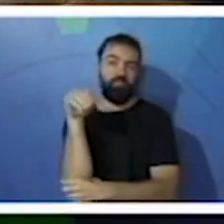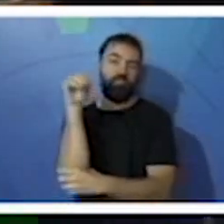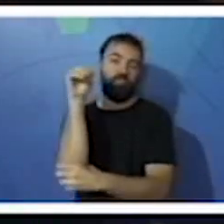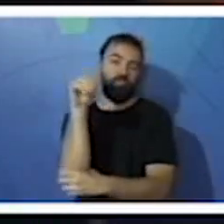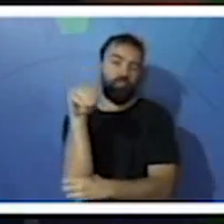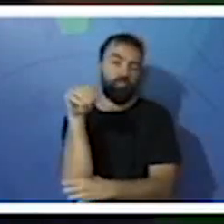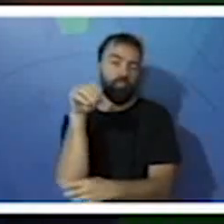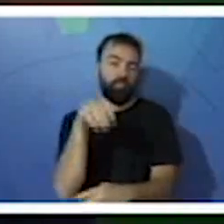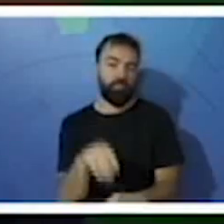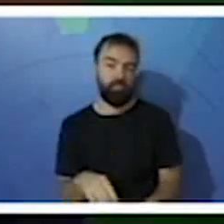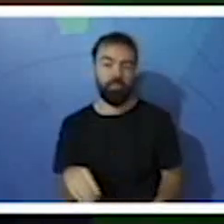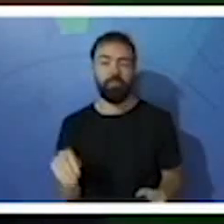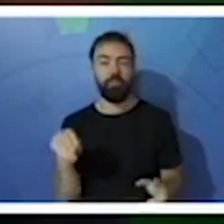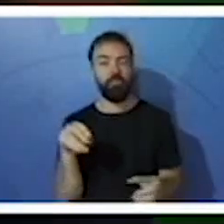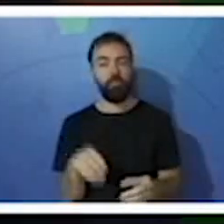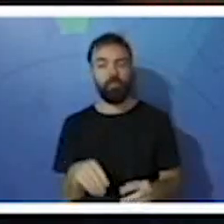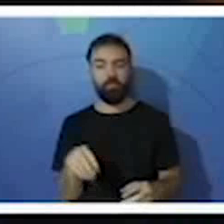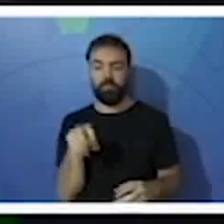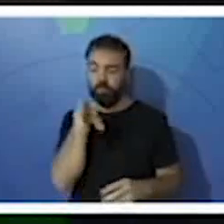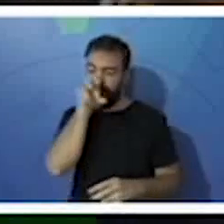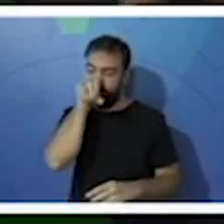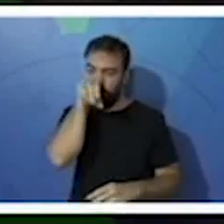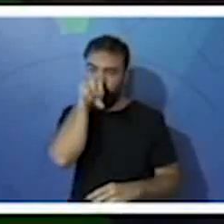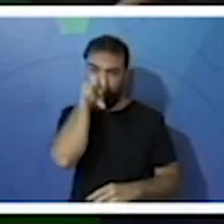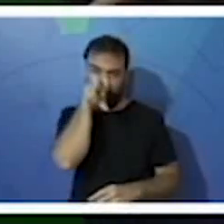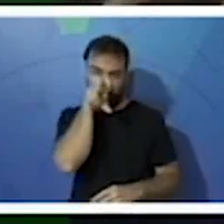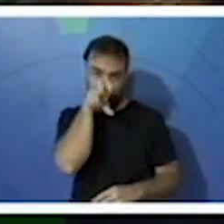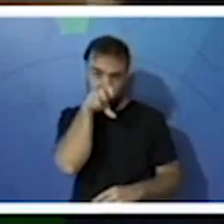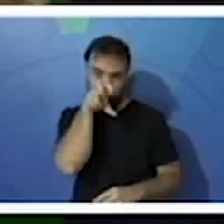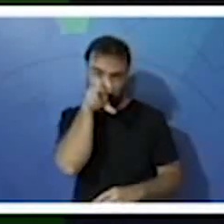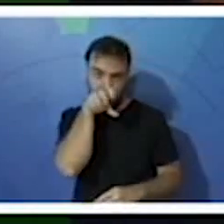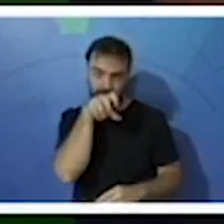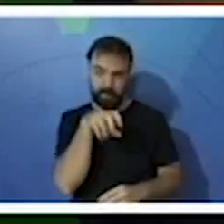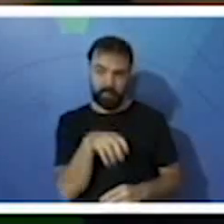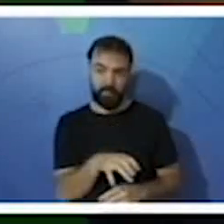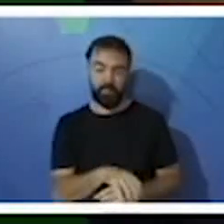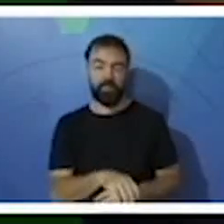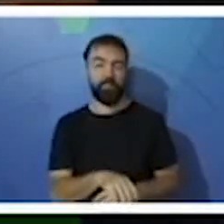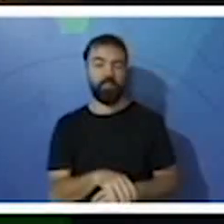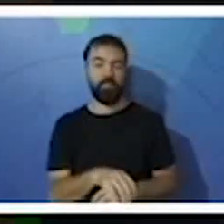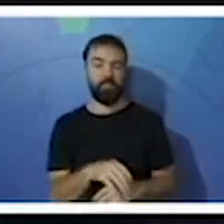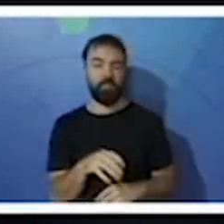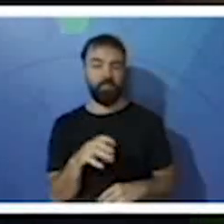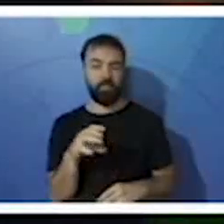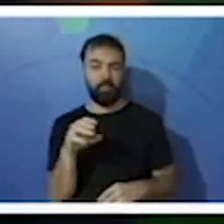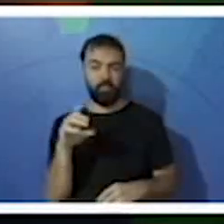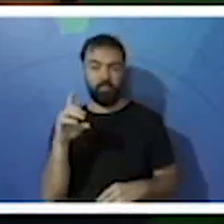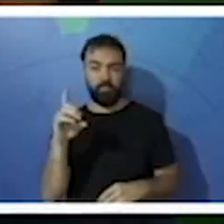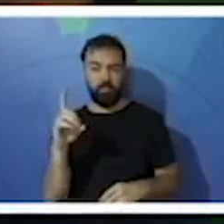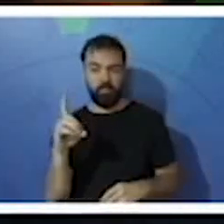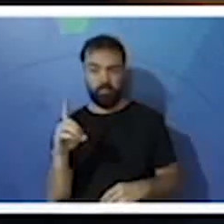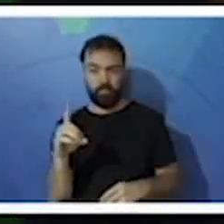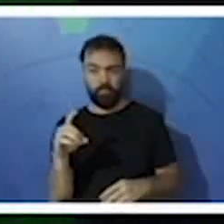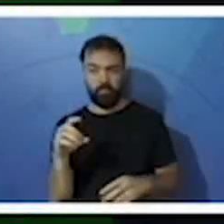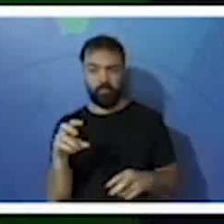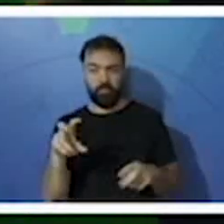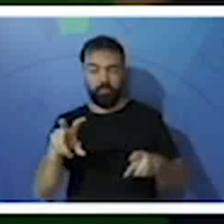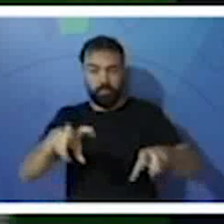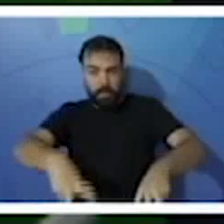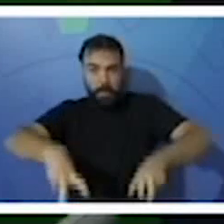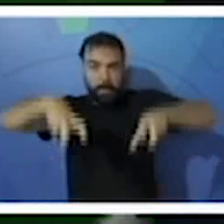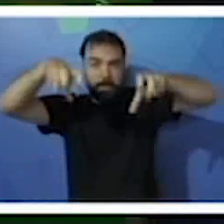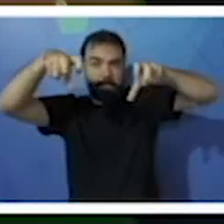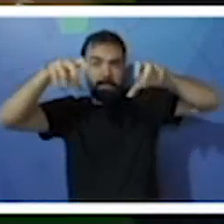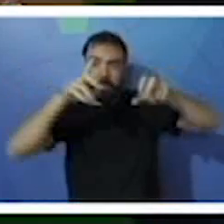ele nade. Os pés da arara, que ajuda a segurar e levar o alimento ao bico. E os pés do falcão, que serve